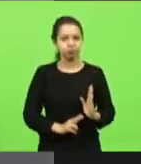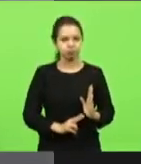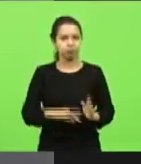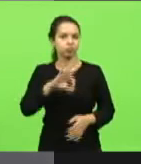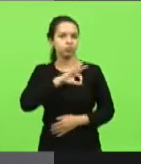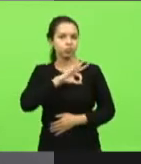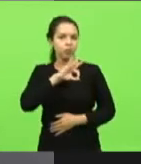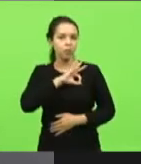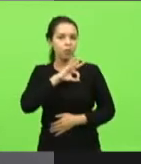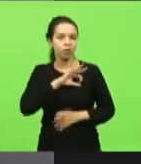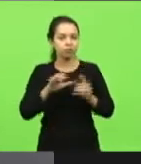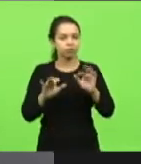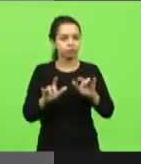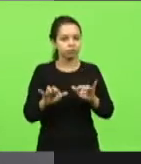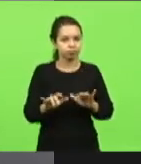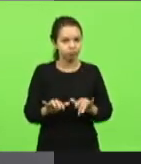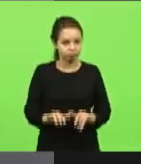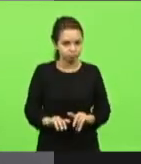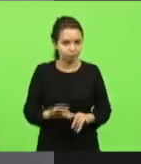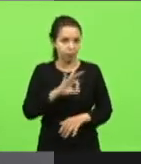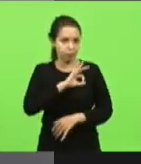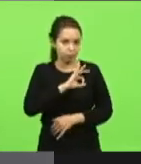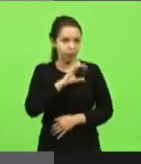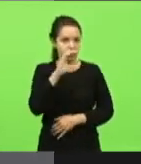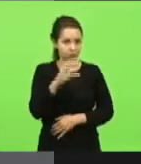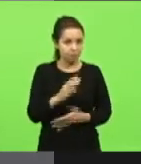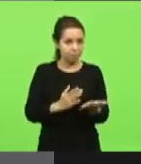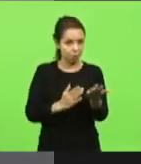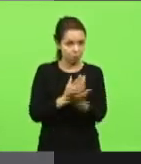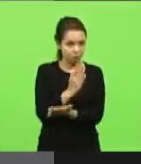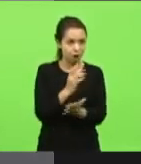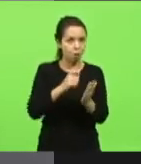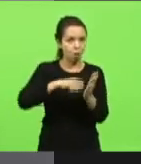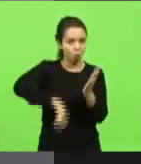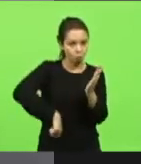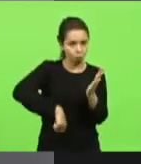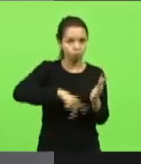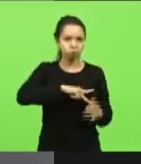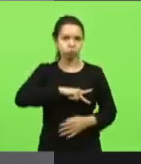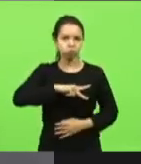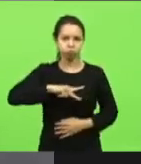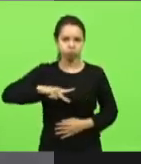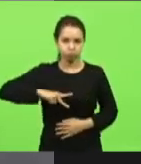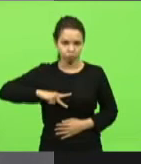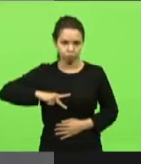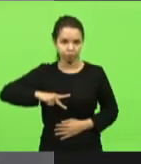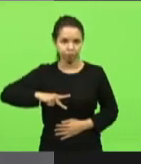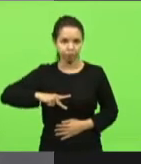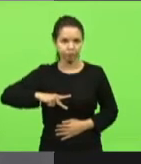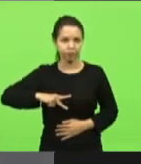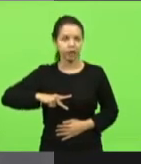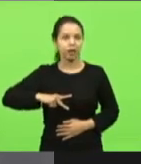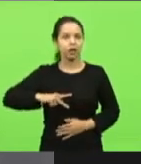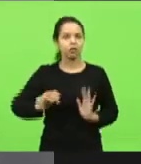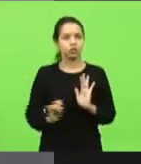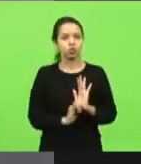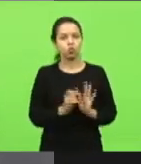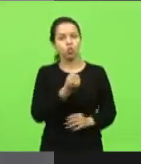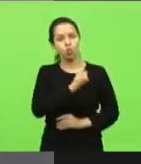polícia civil aprovados no concurso público de editais número